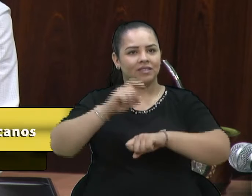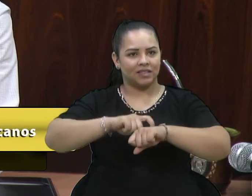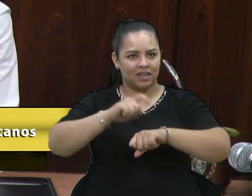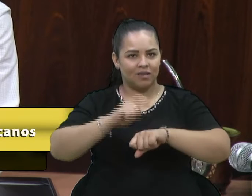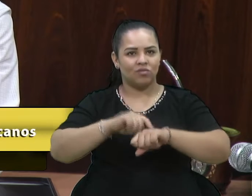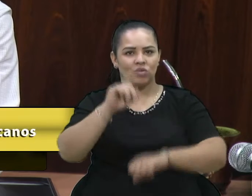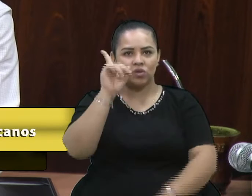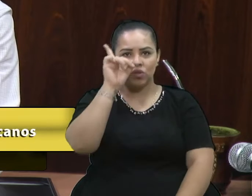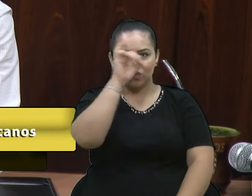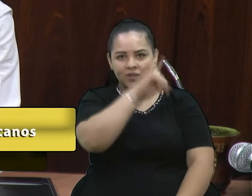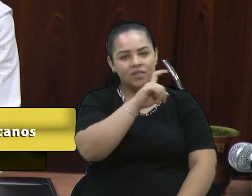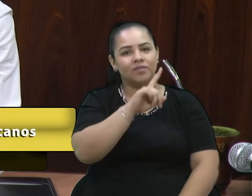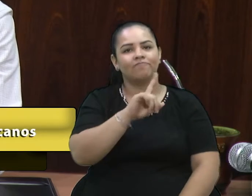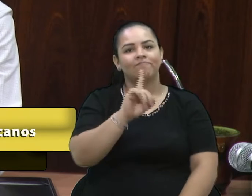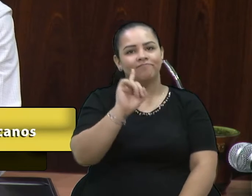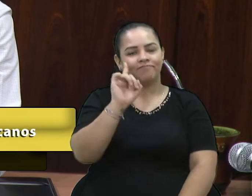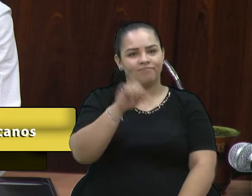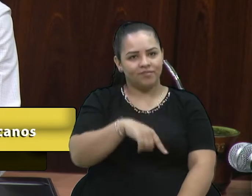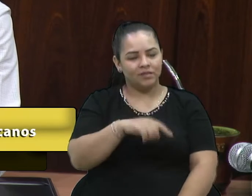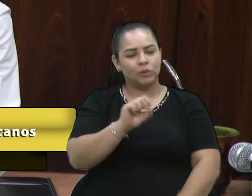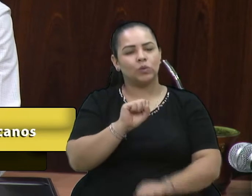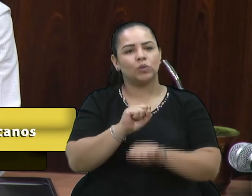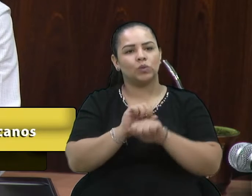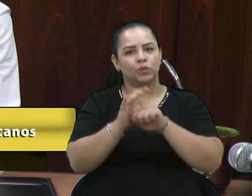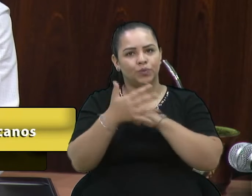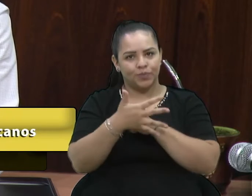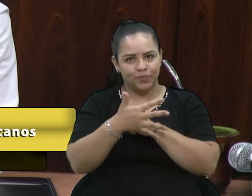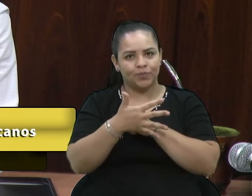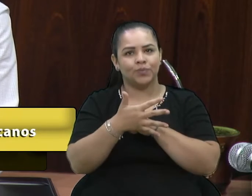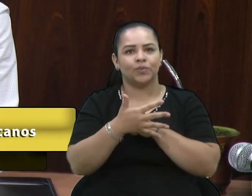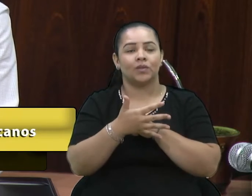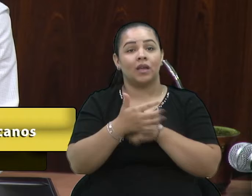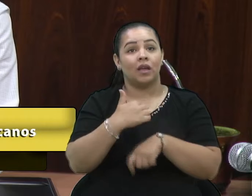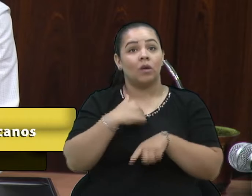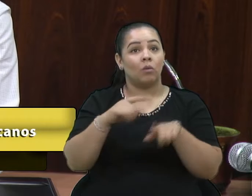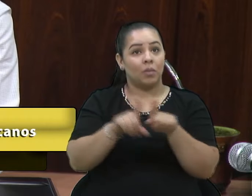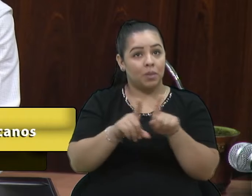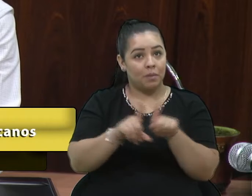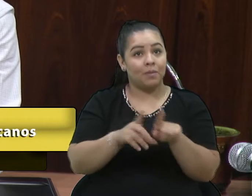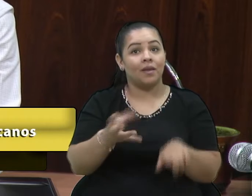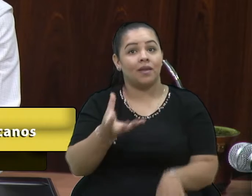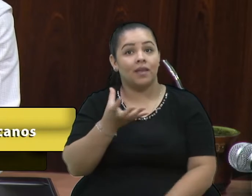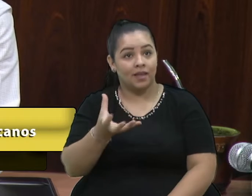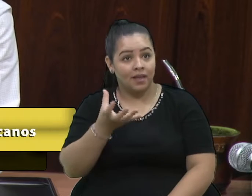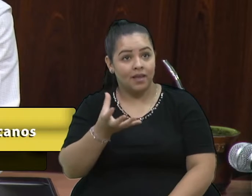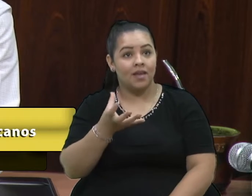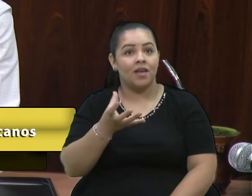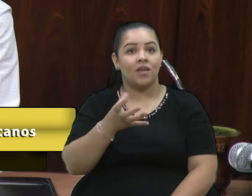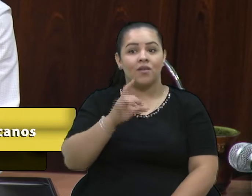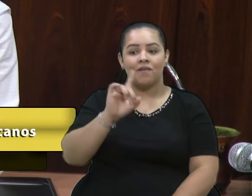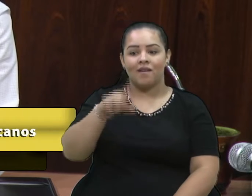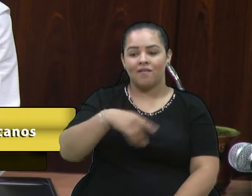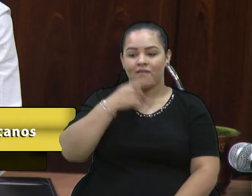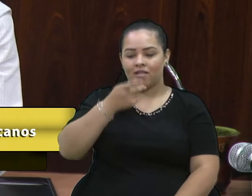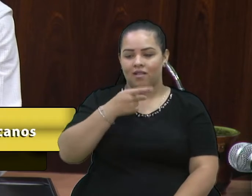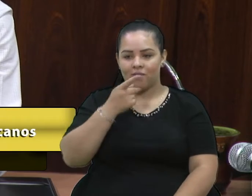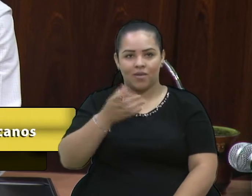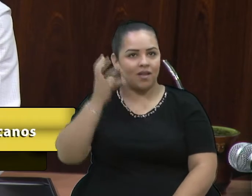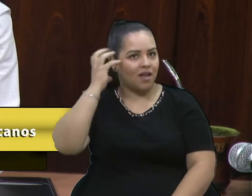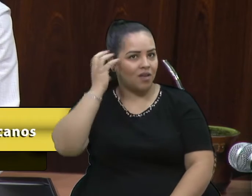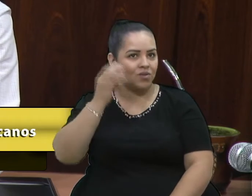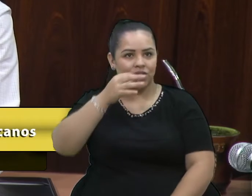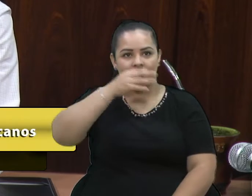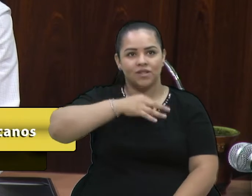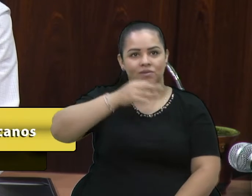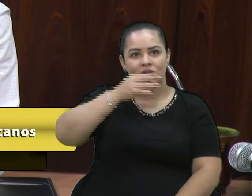tão difícil que é do coronavírus. Mas também quero aqui desejar a Rádio Caxias, pelos seus 75